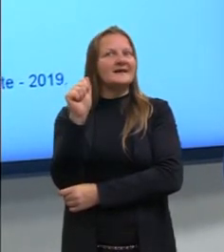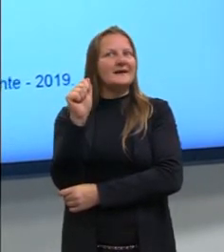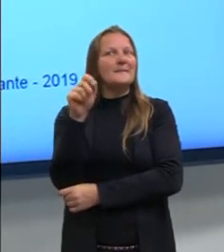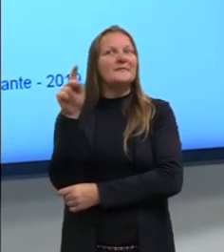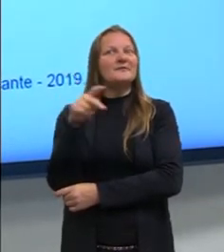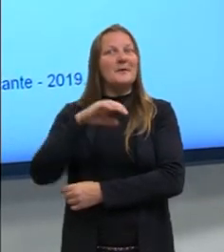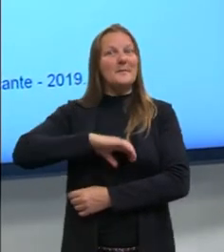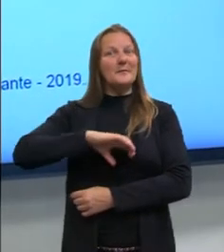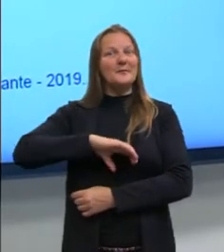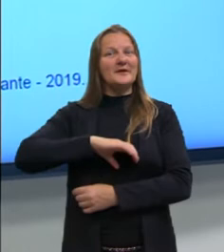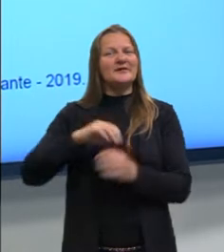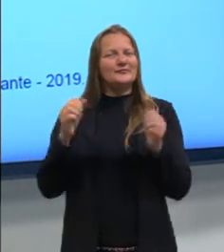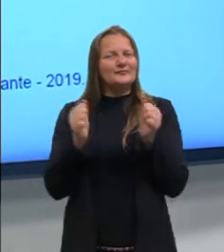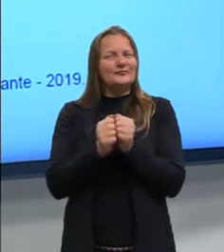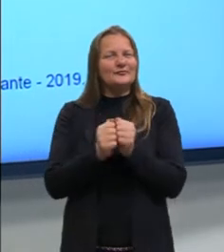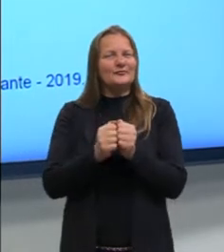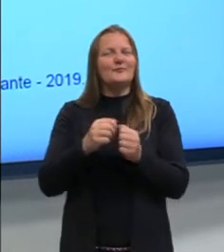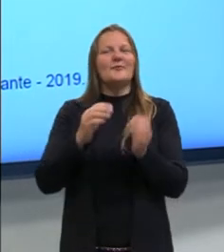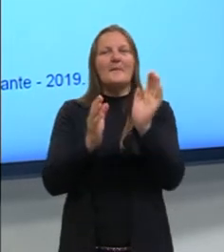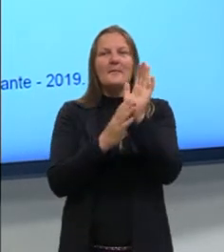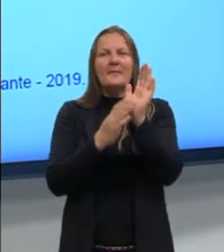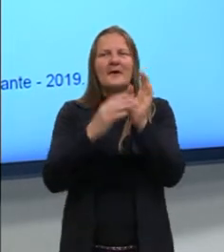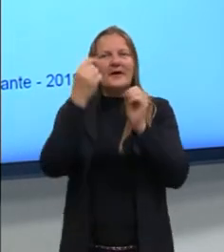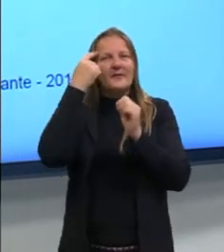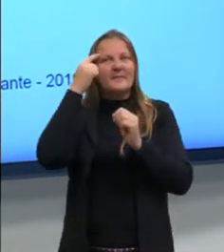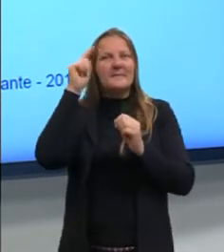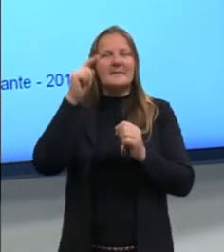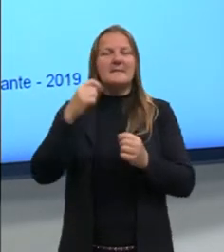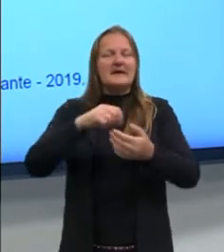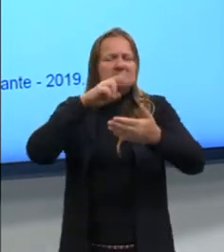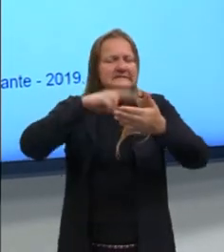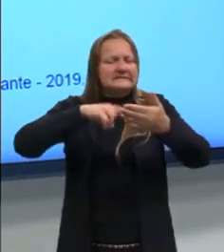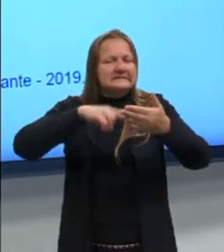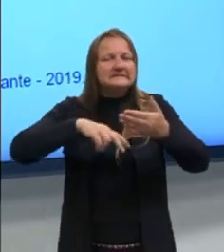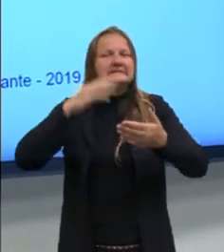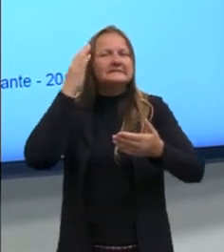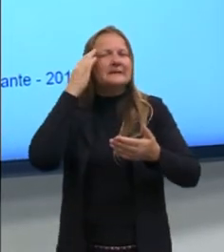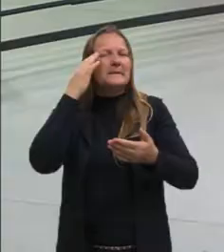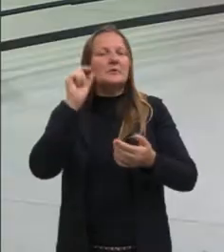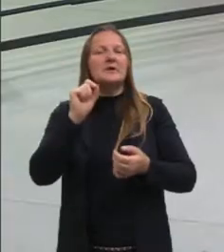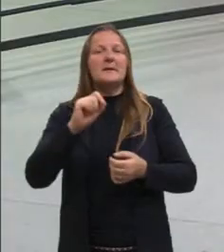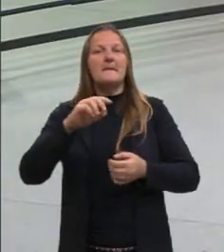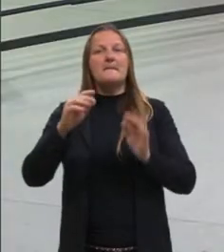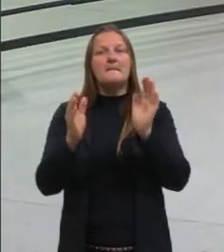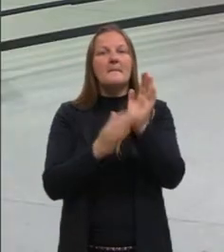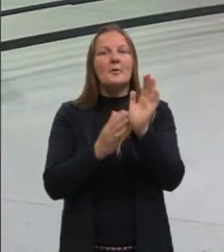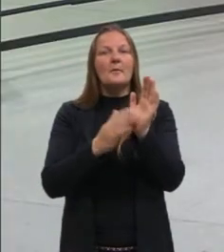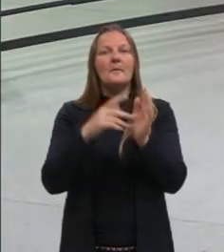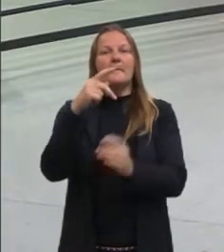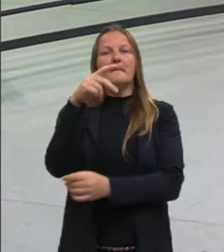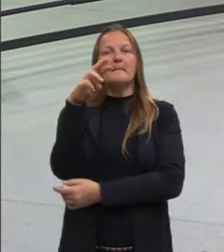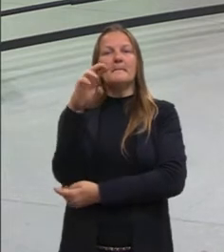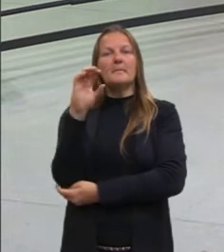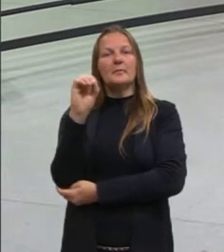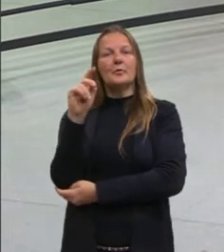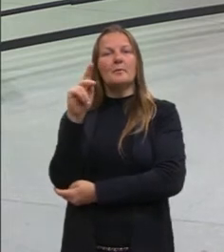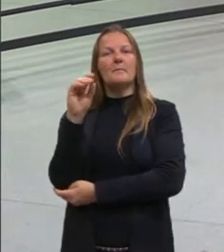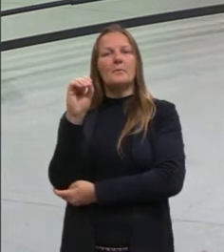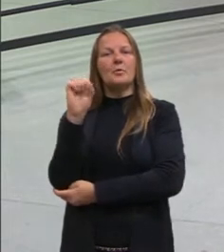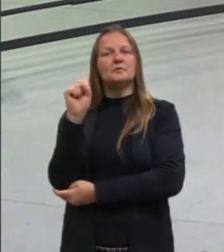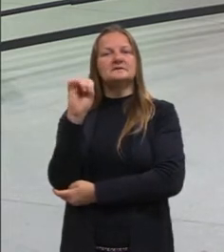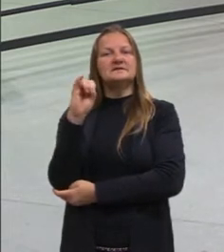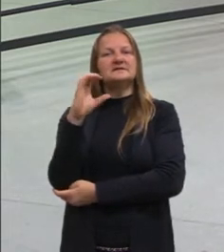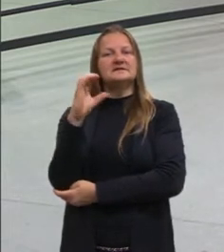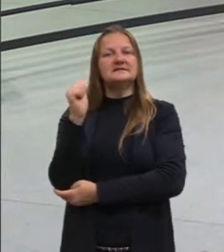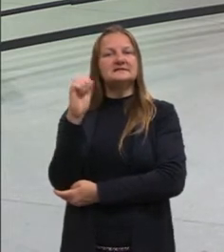aula, porque para a gente entender as proposições na matemática, nós precisamos entender o que são as proposições. Então, a prof. Luana vai